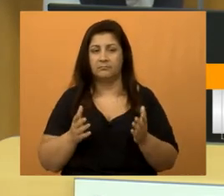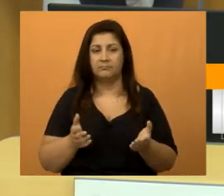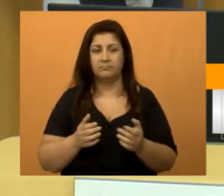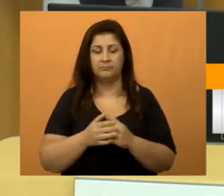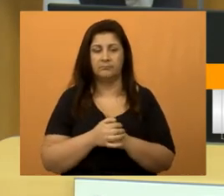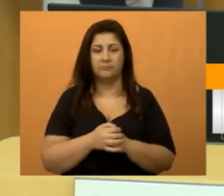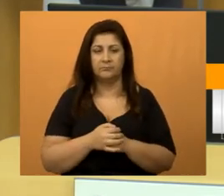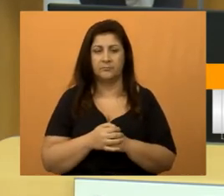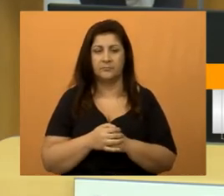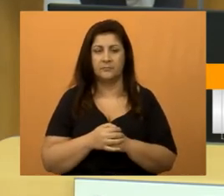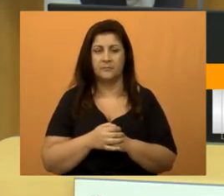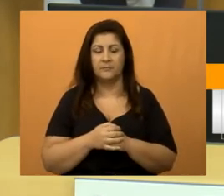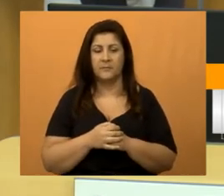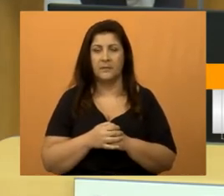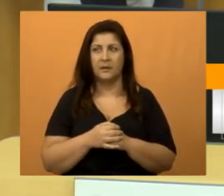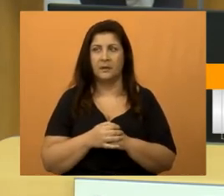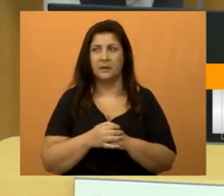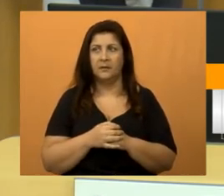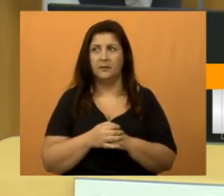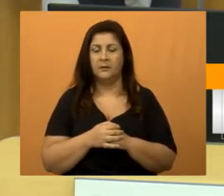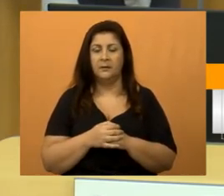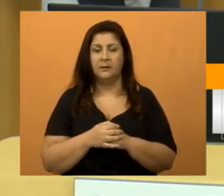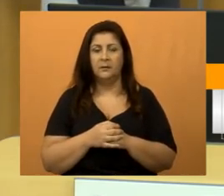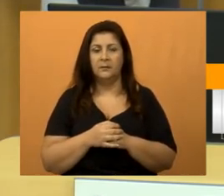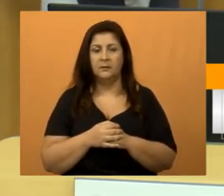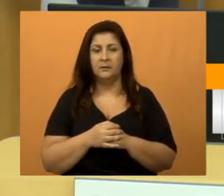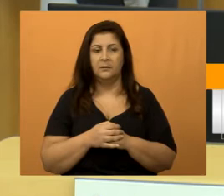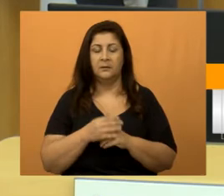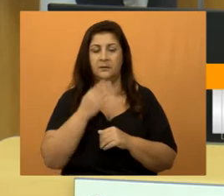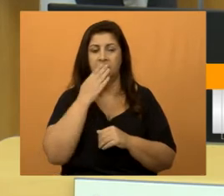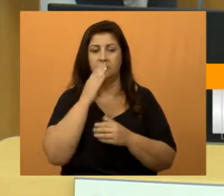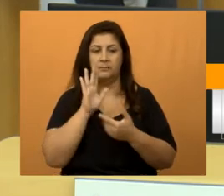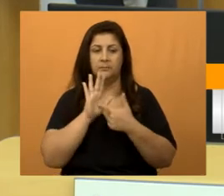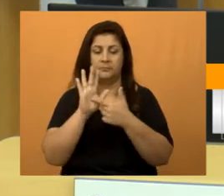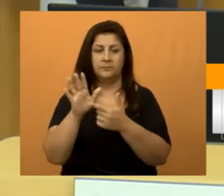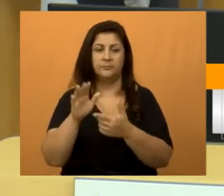Fiz documento e mandei lá para a nossa secretária.